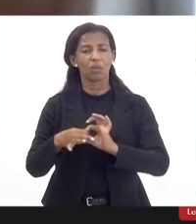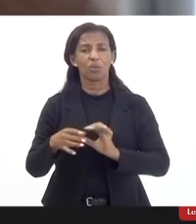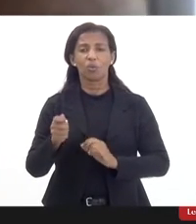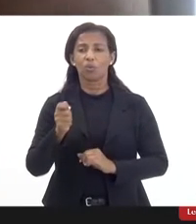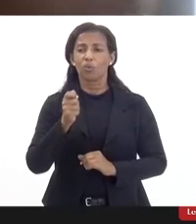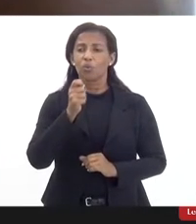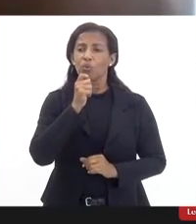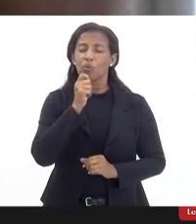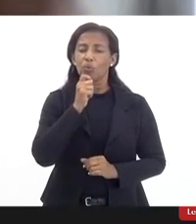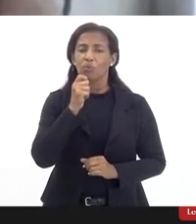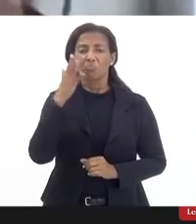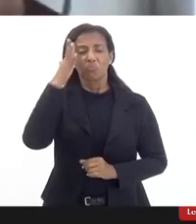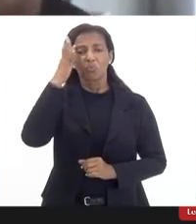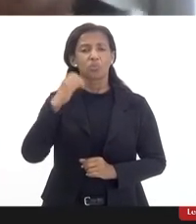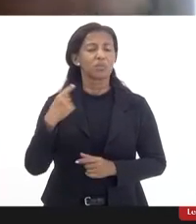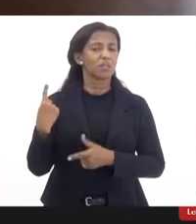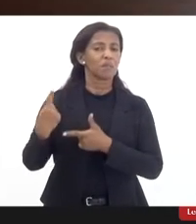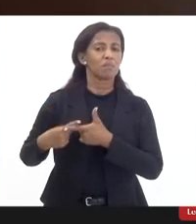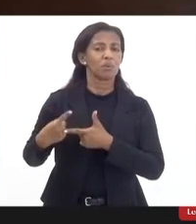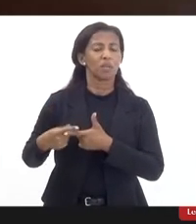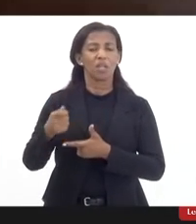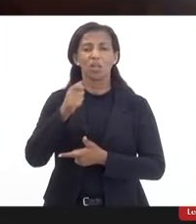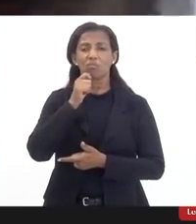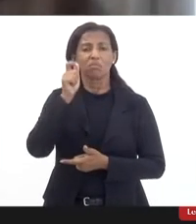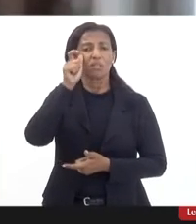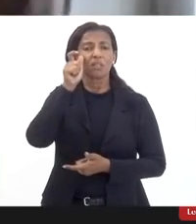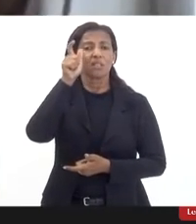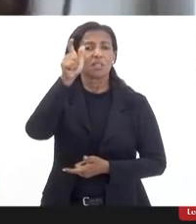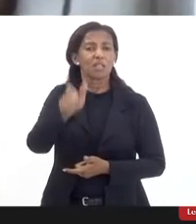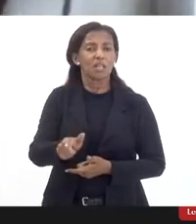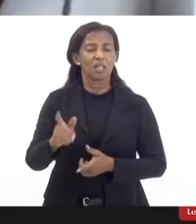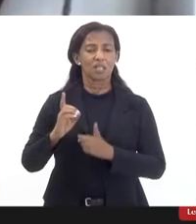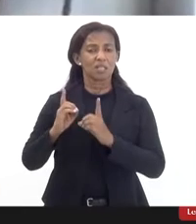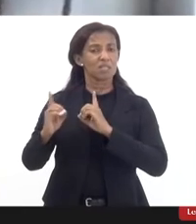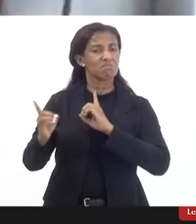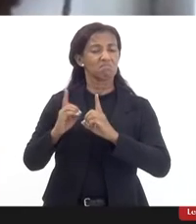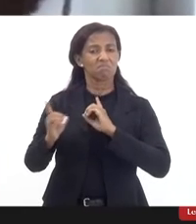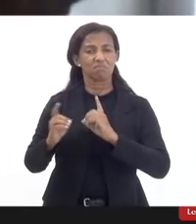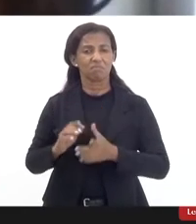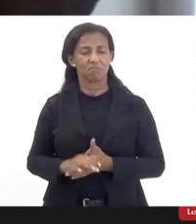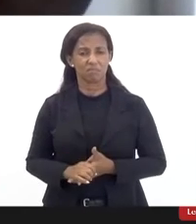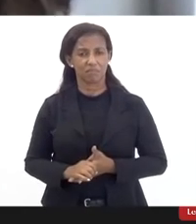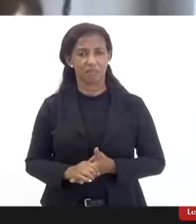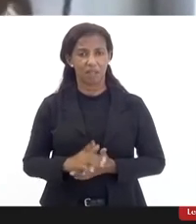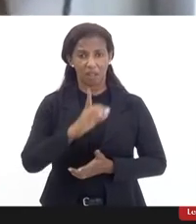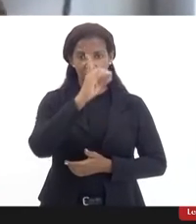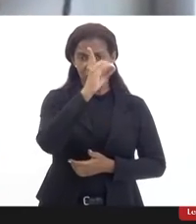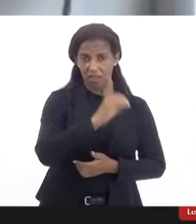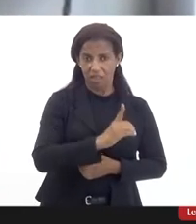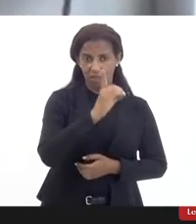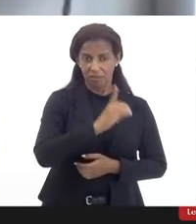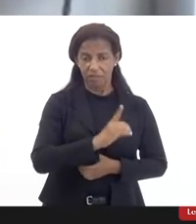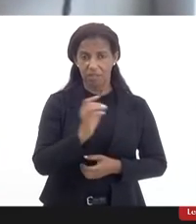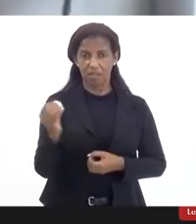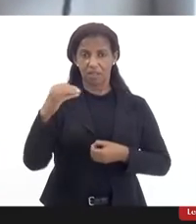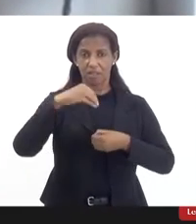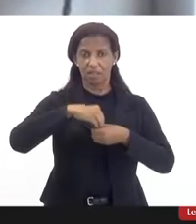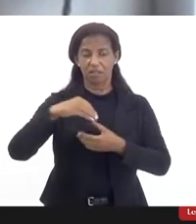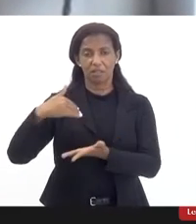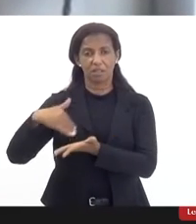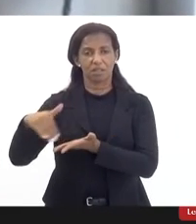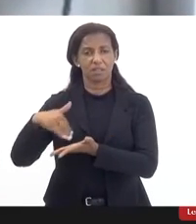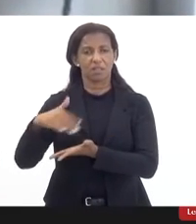assim não sei porque o interesse grande se debater deficiência dentro da